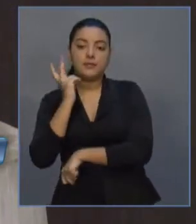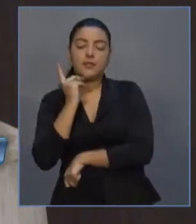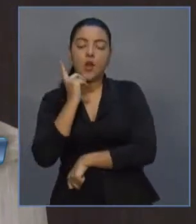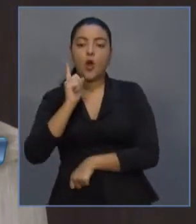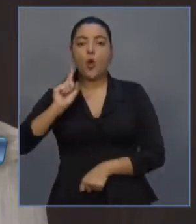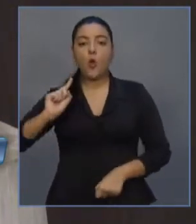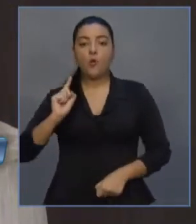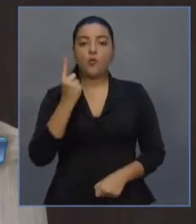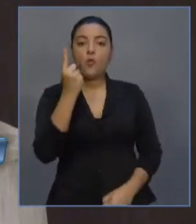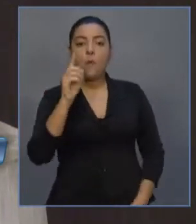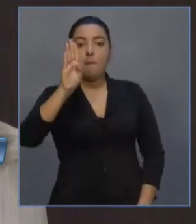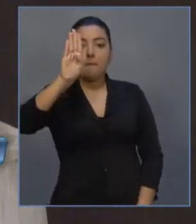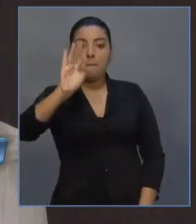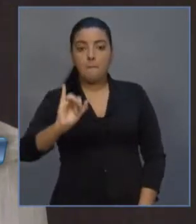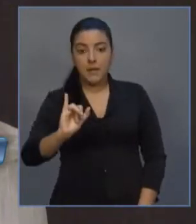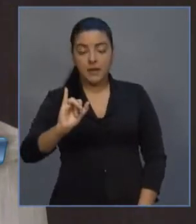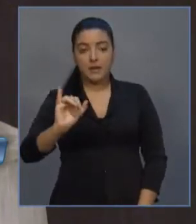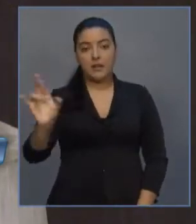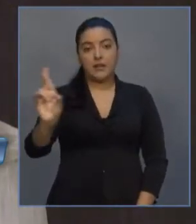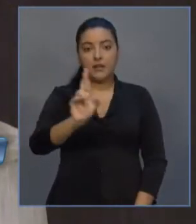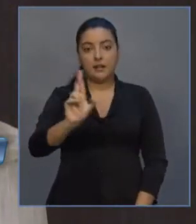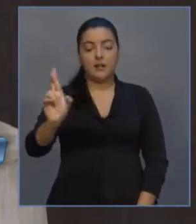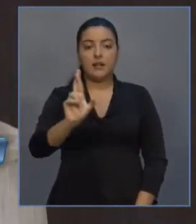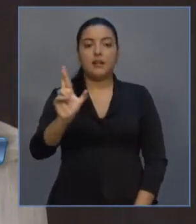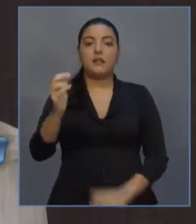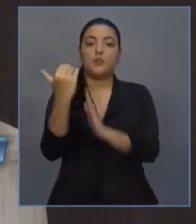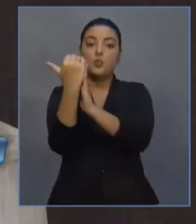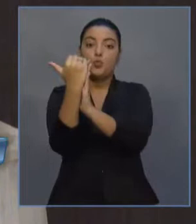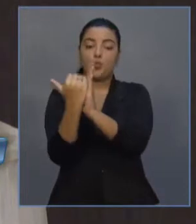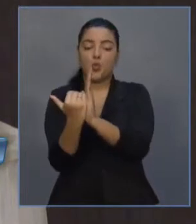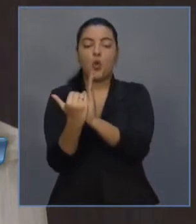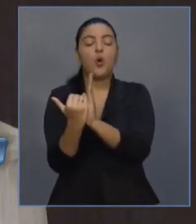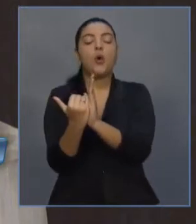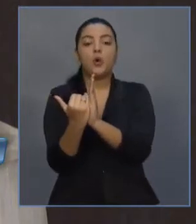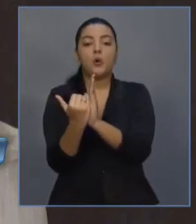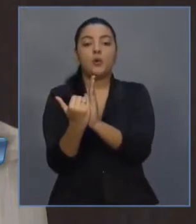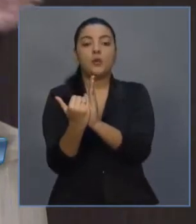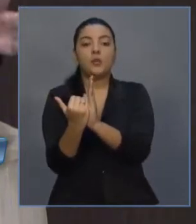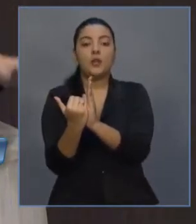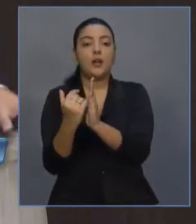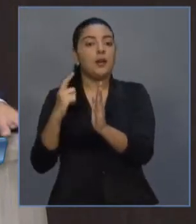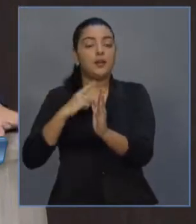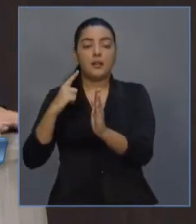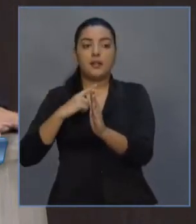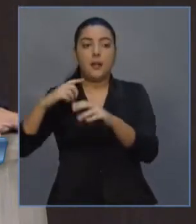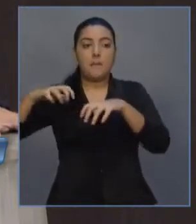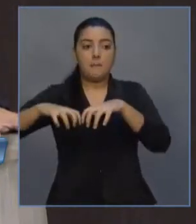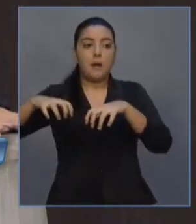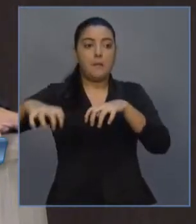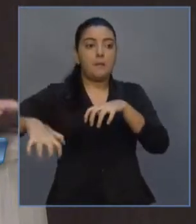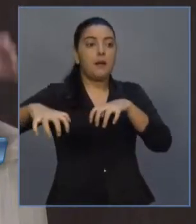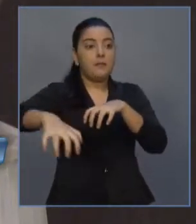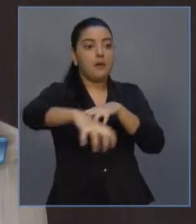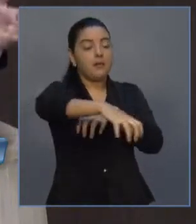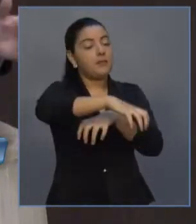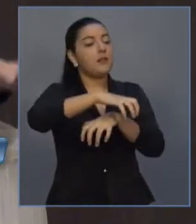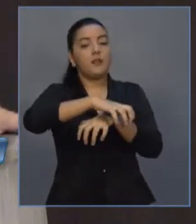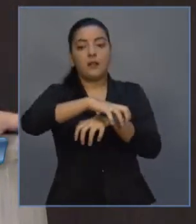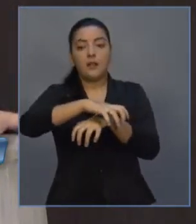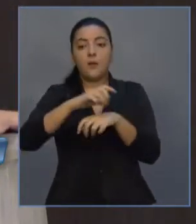um bilhão de reais em isenção fiscal ao ano, para setores que nós não sabemos quais são. Eu,